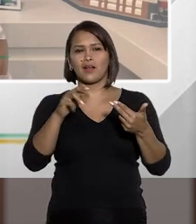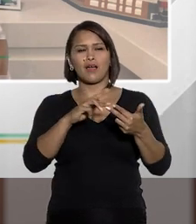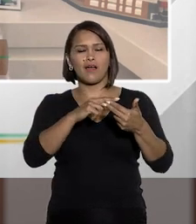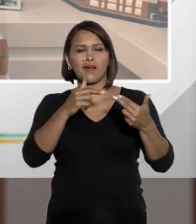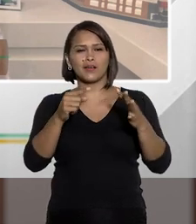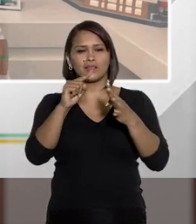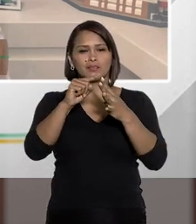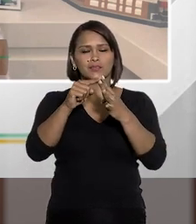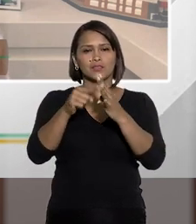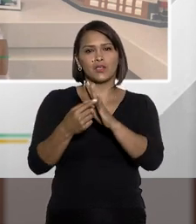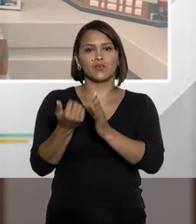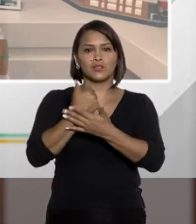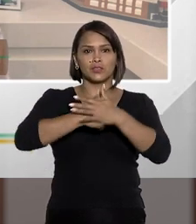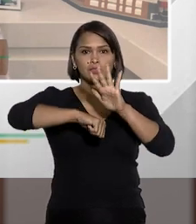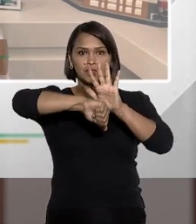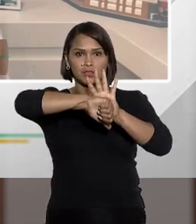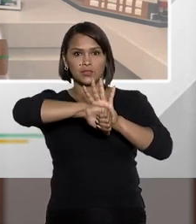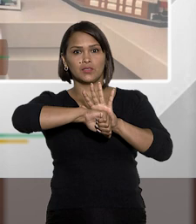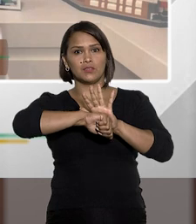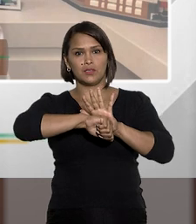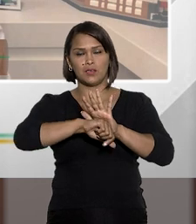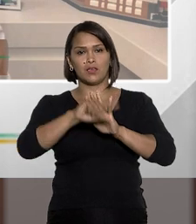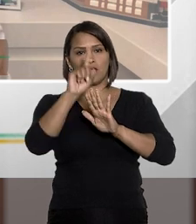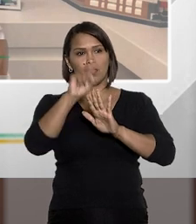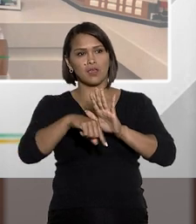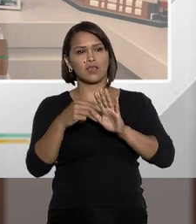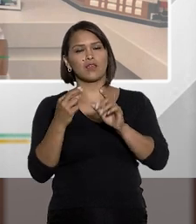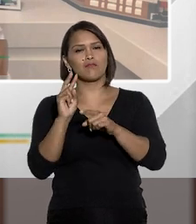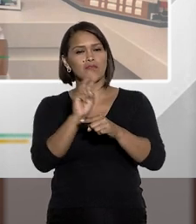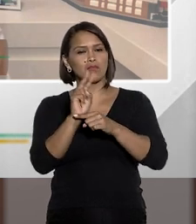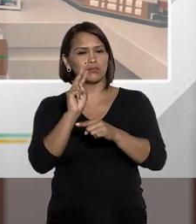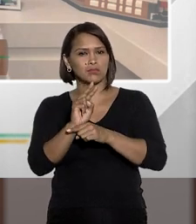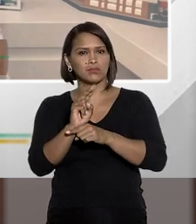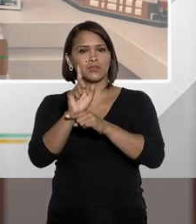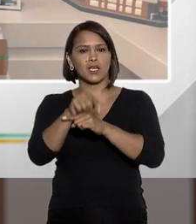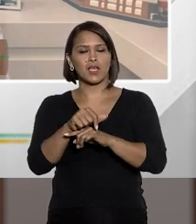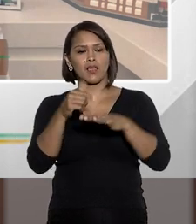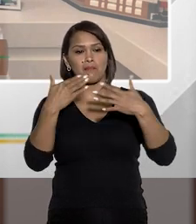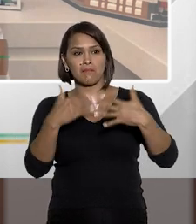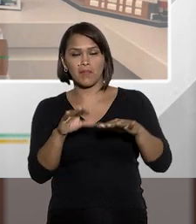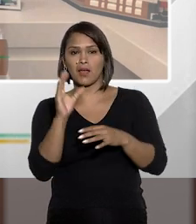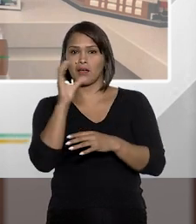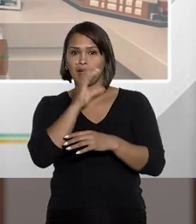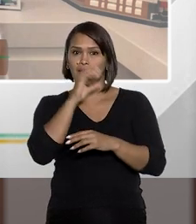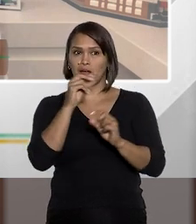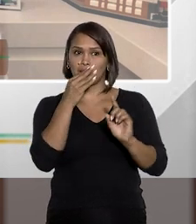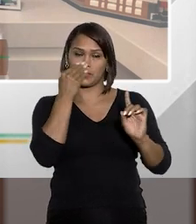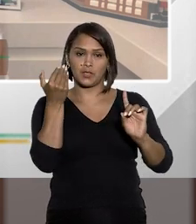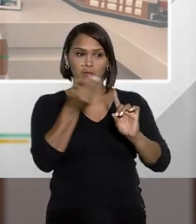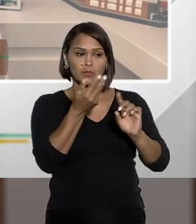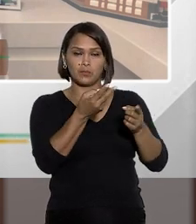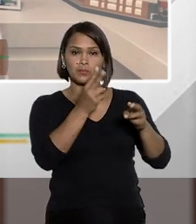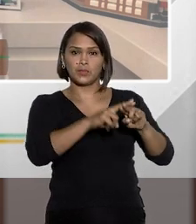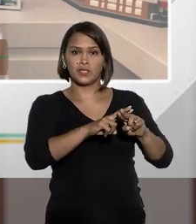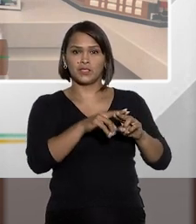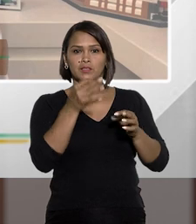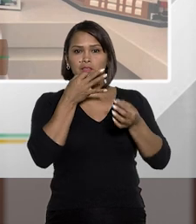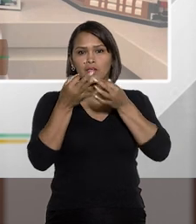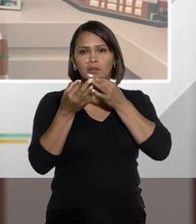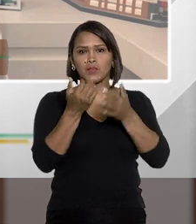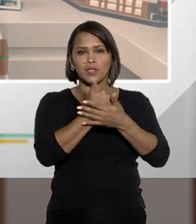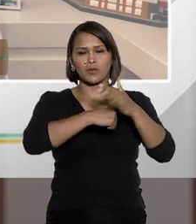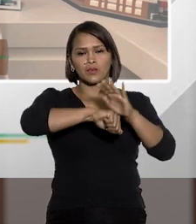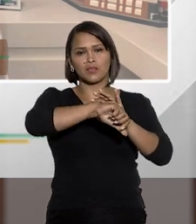várias figuras delituosas que vão tutelar de maneira mais eficaz o preso. Eu já